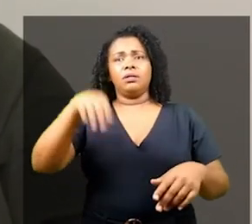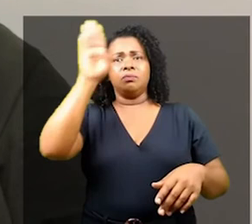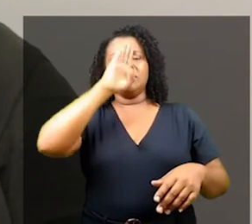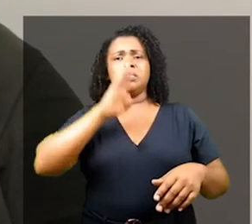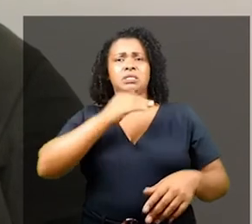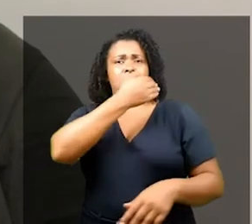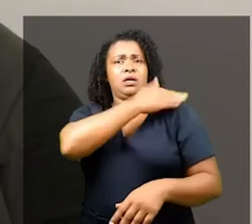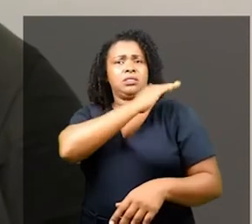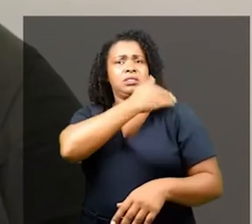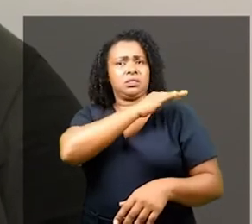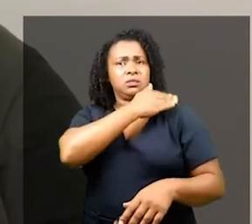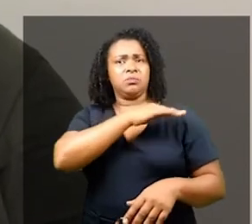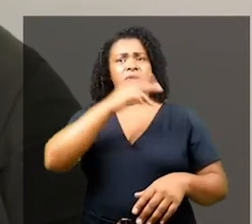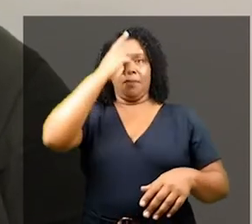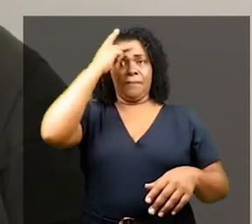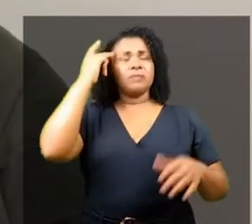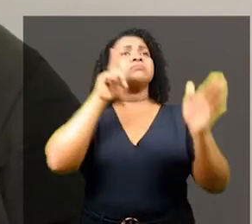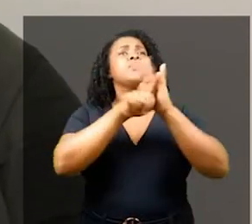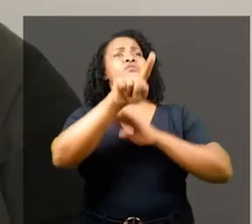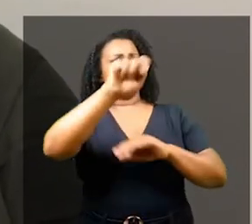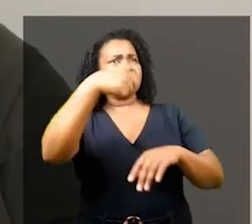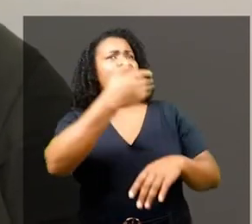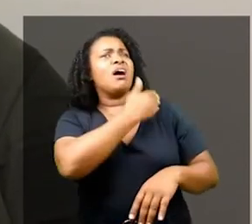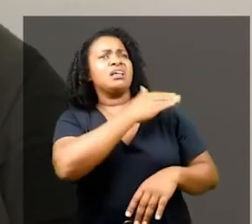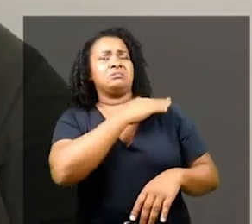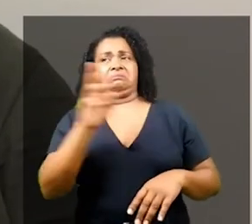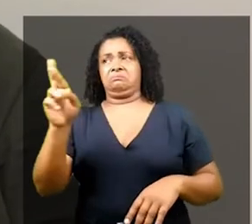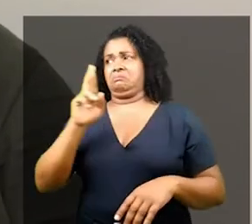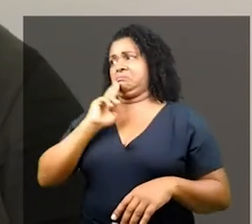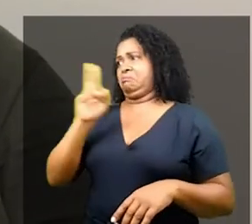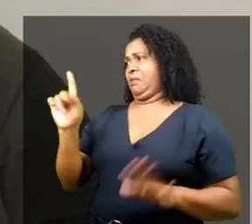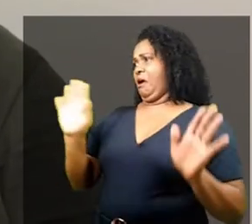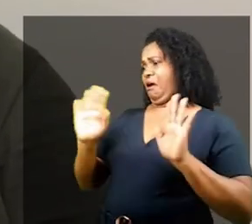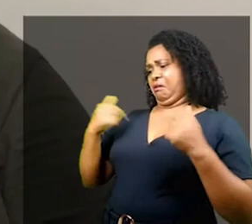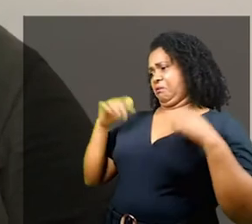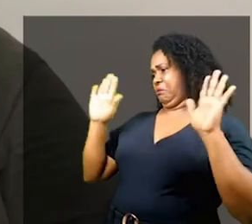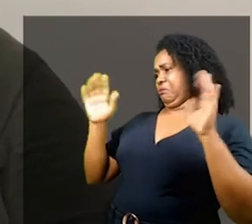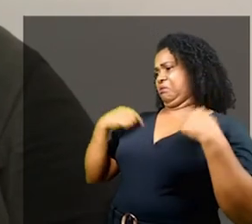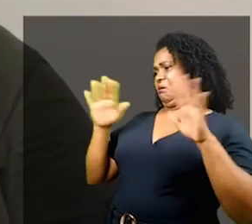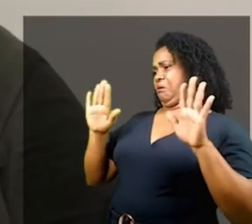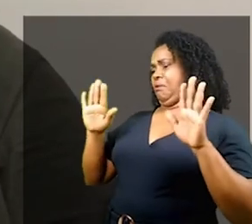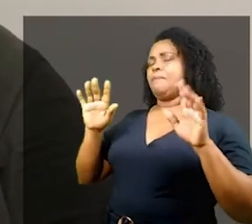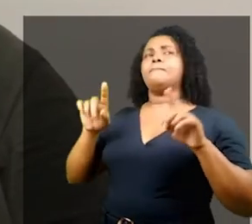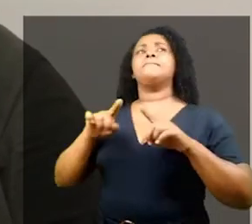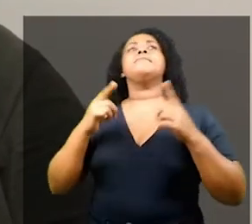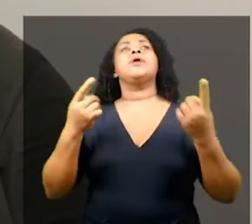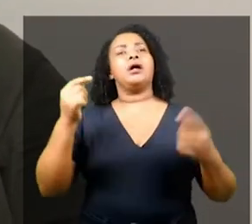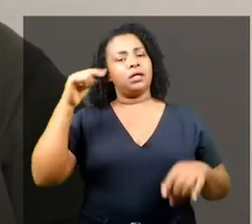Esse aqui é o país racista onde ninguém se declara racista. Isso é o Brasil.